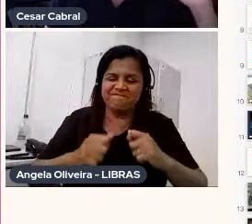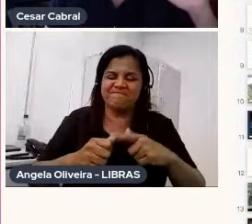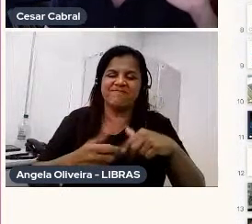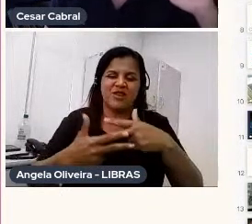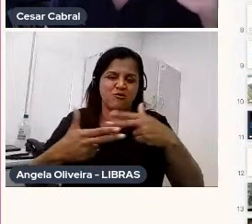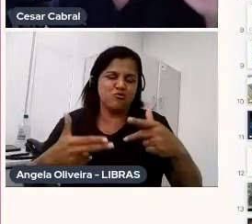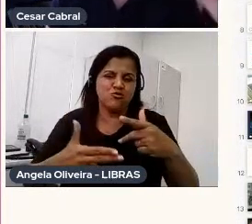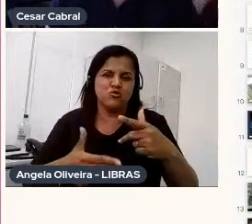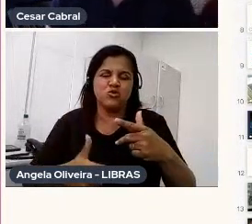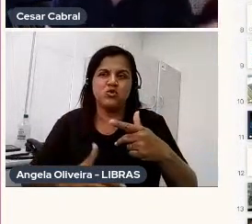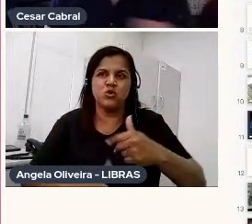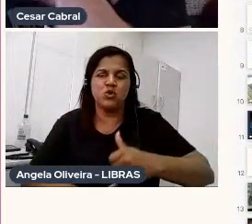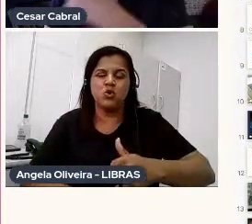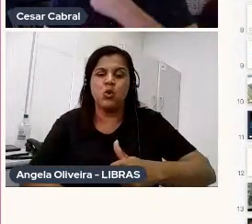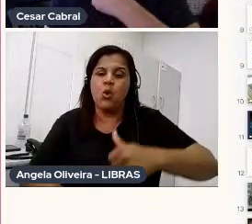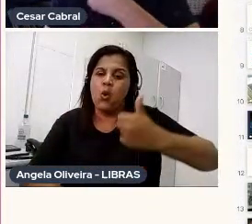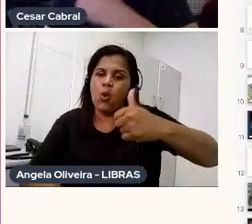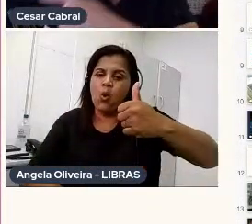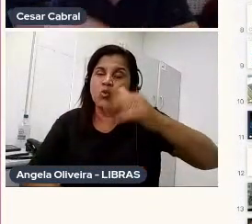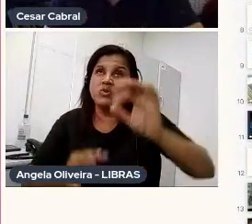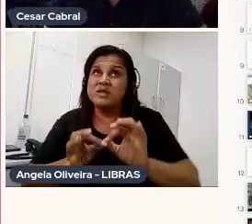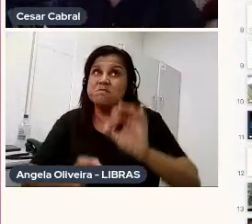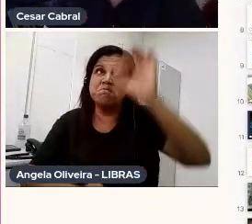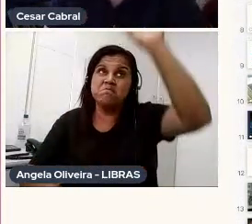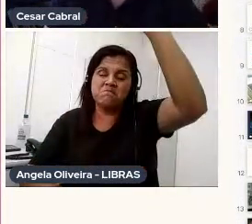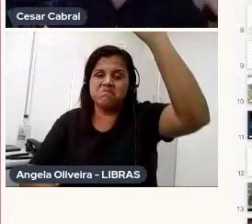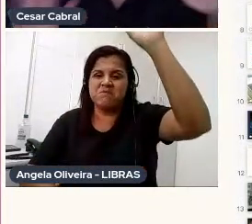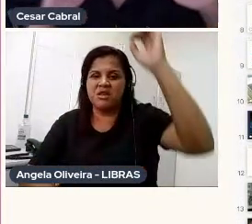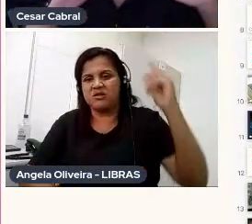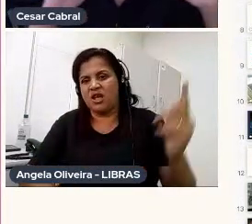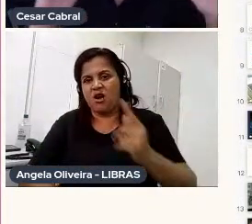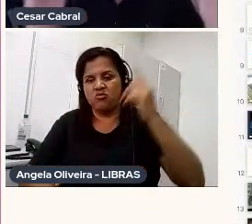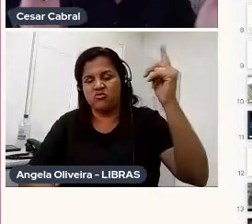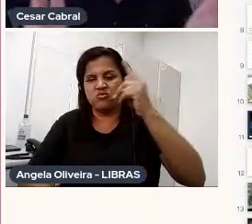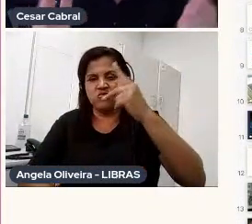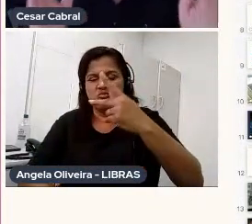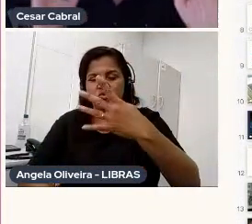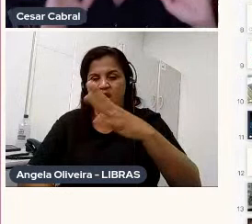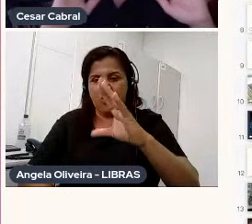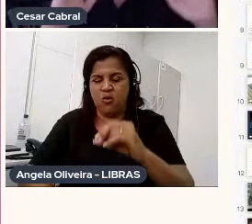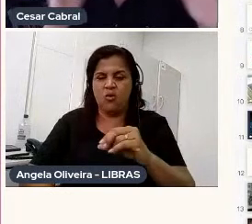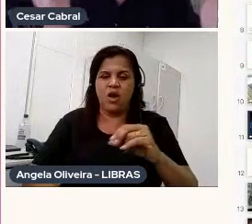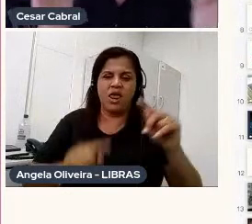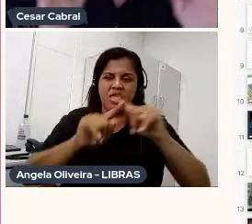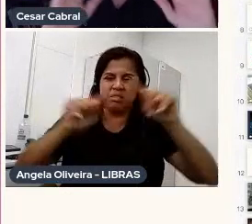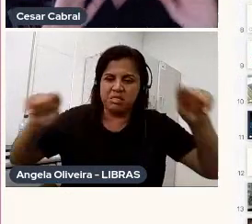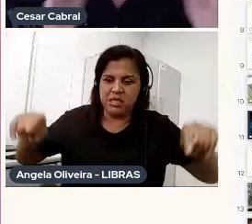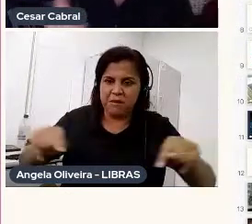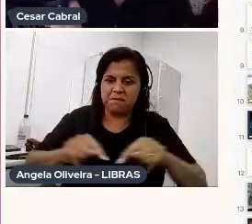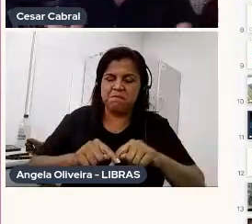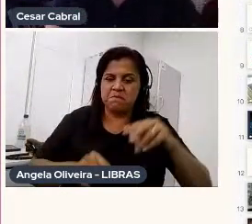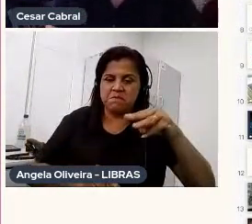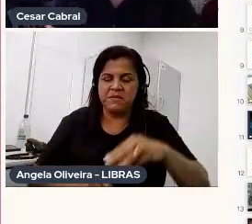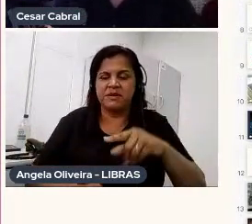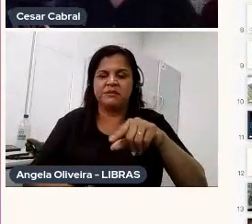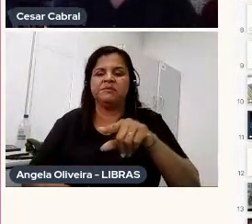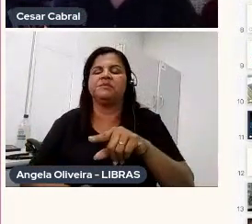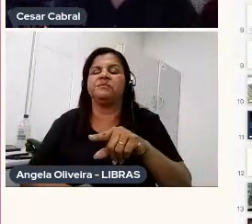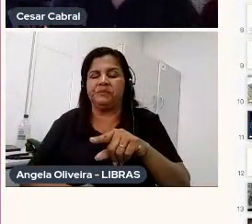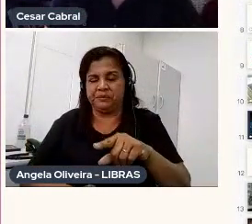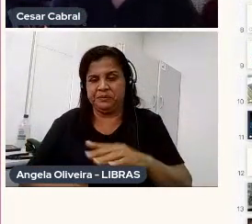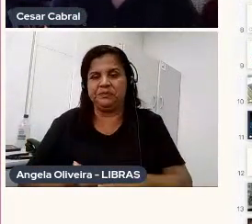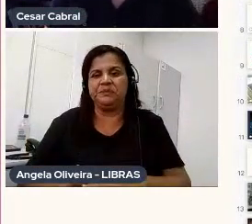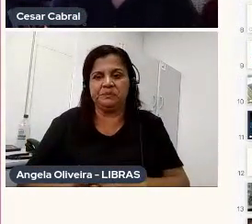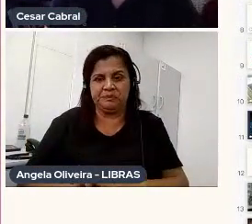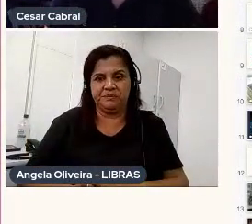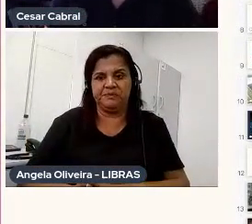altura por, sei lá, uns 40 metros linear, assim, que era um, era uma, um U, né, era uma ferradura, essa, essa,